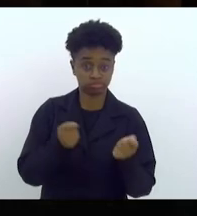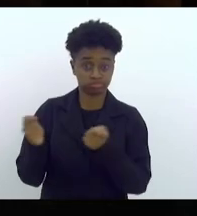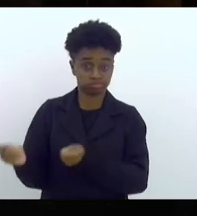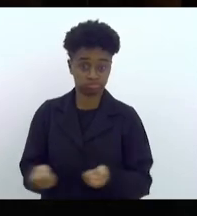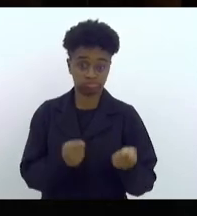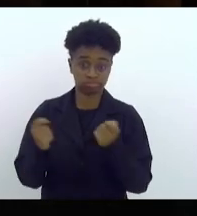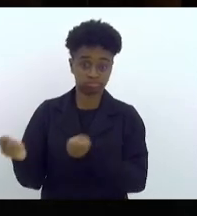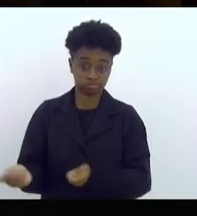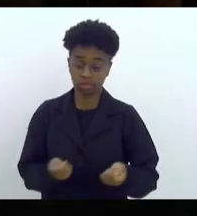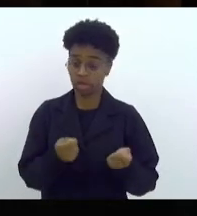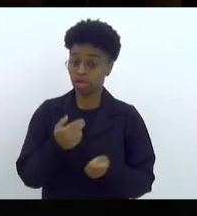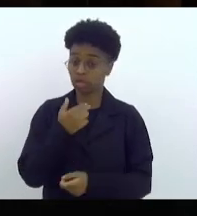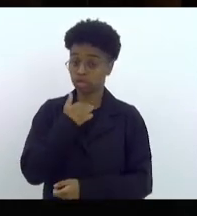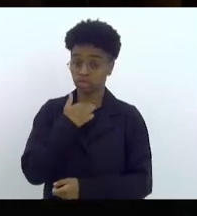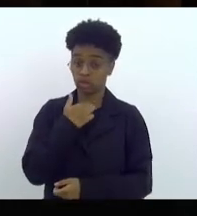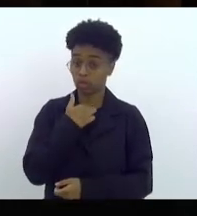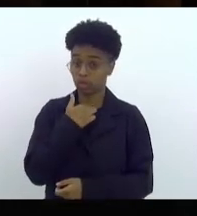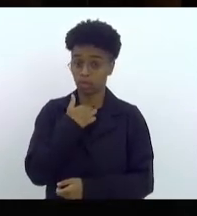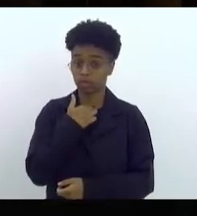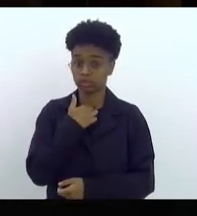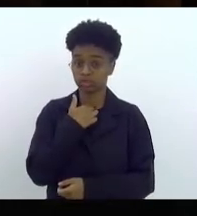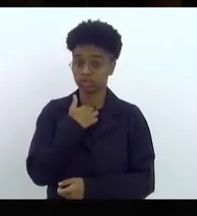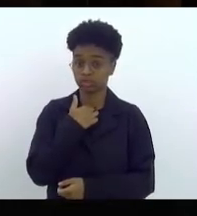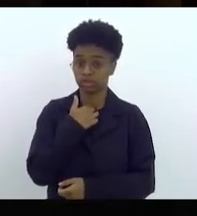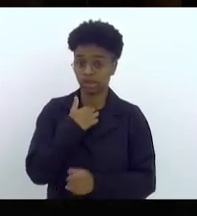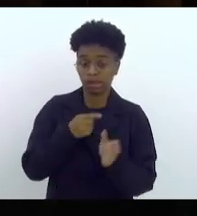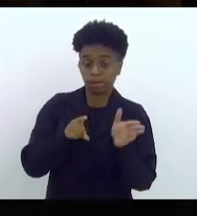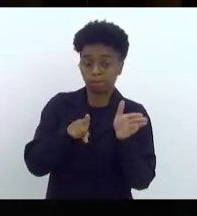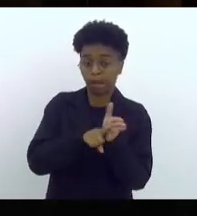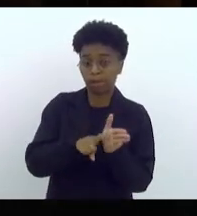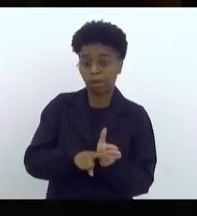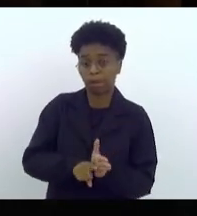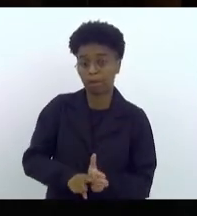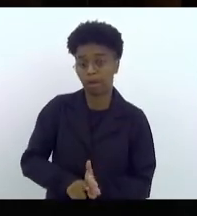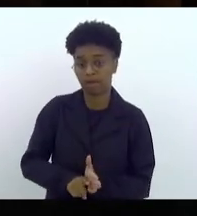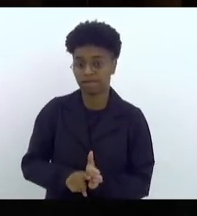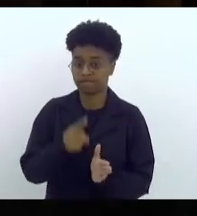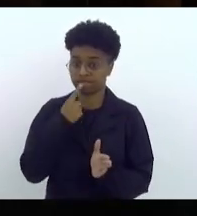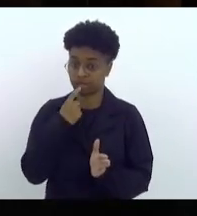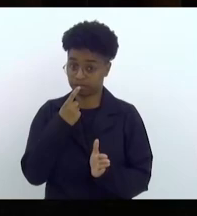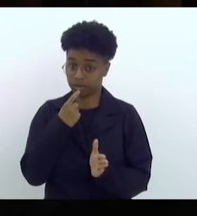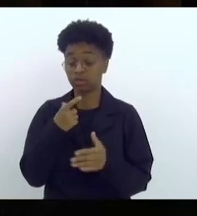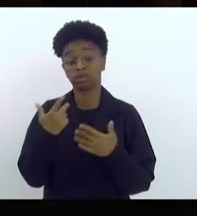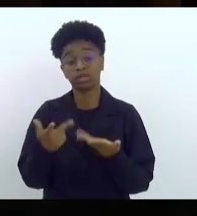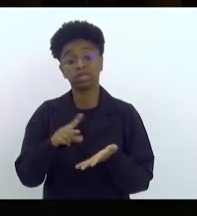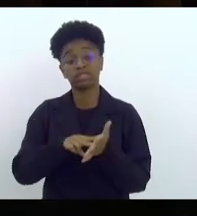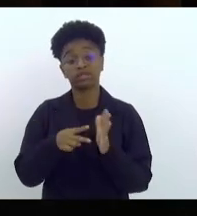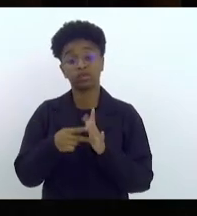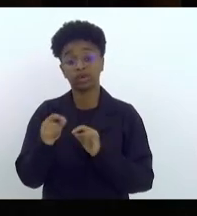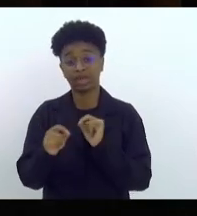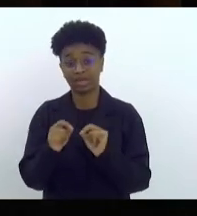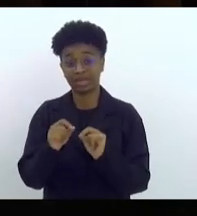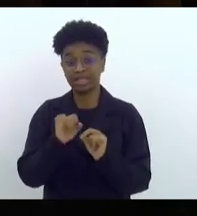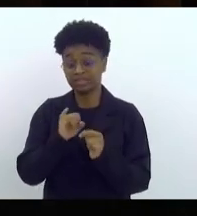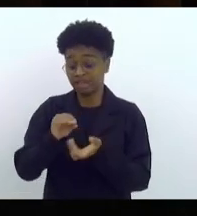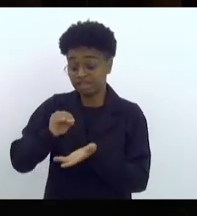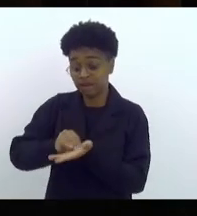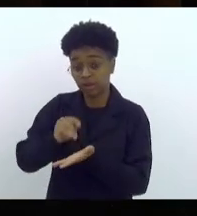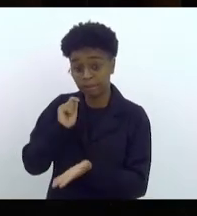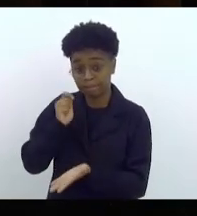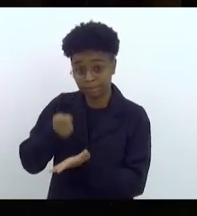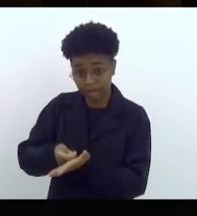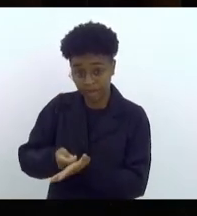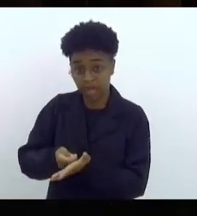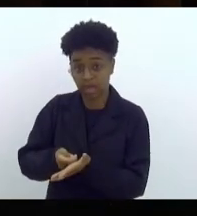não pudessem virar em vermelho. Isto é, os restos a pagar que ele deixasse de um ano para o